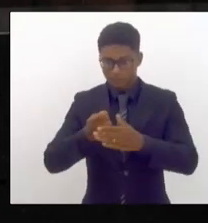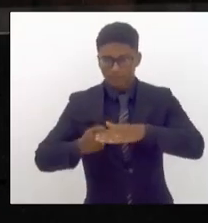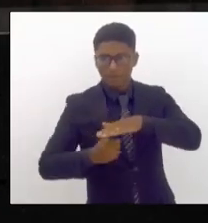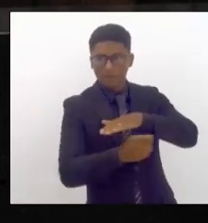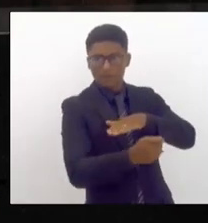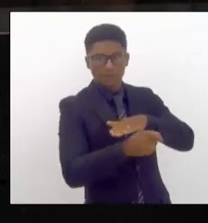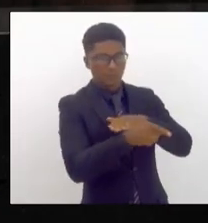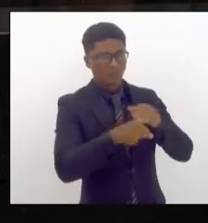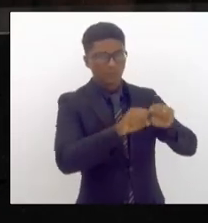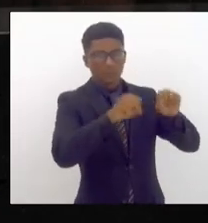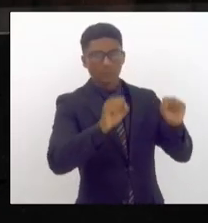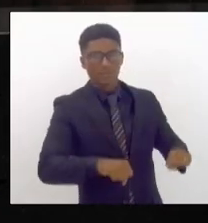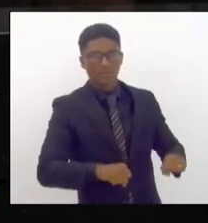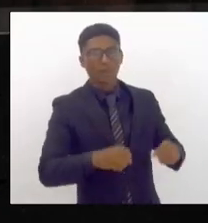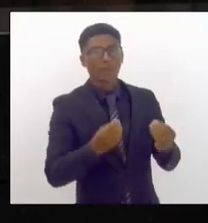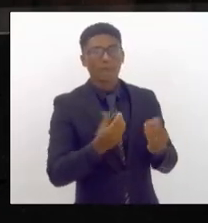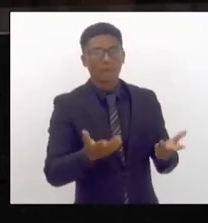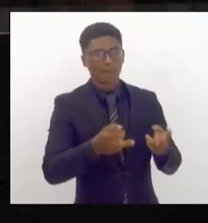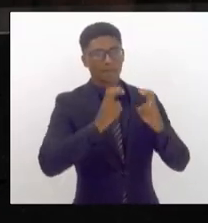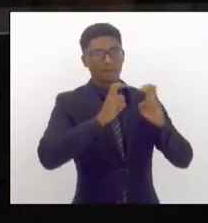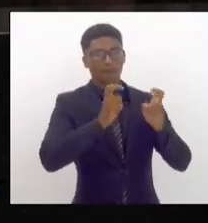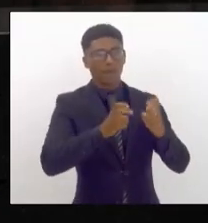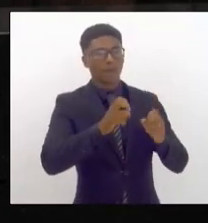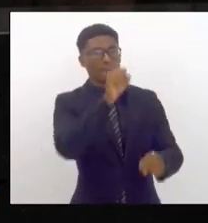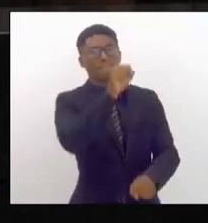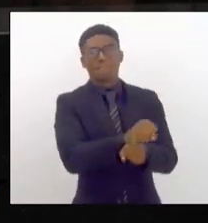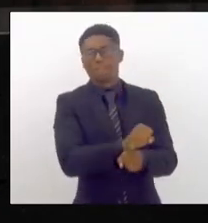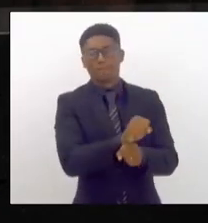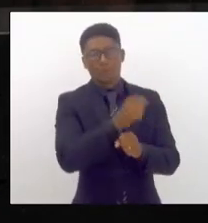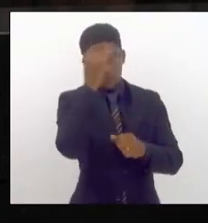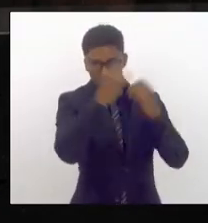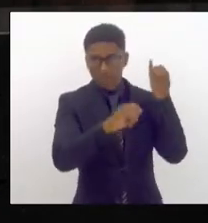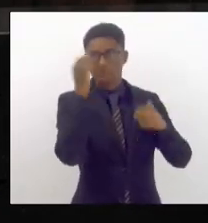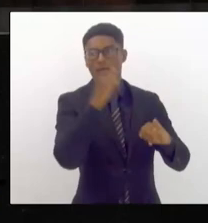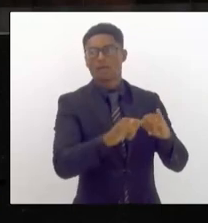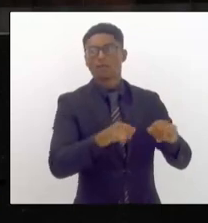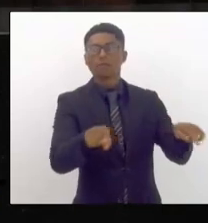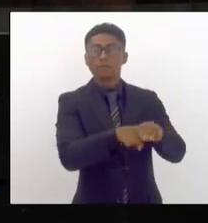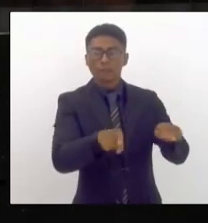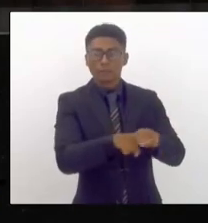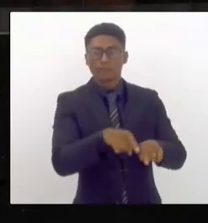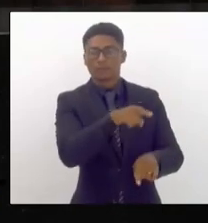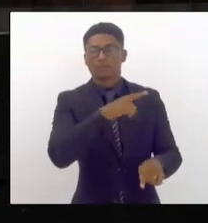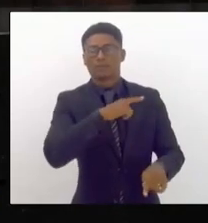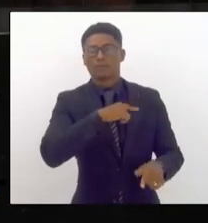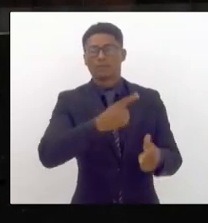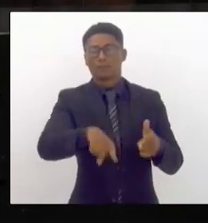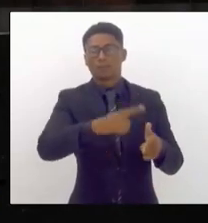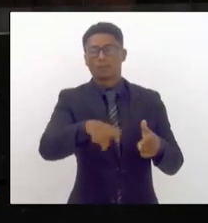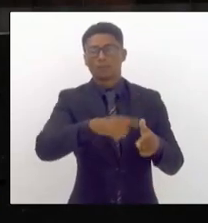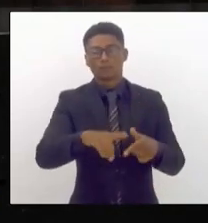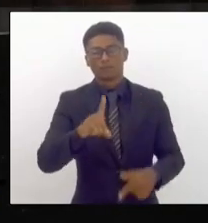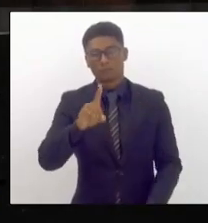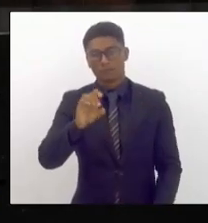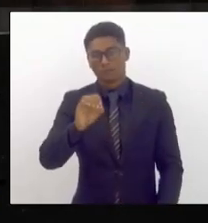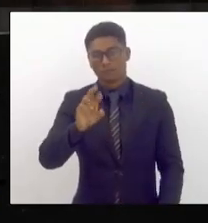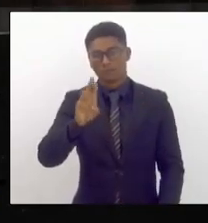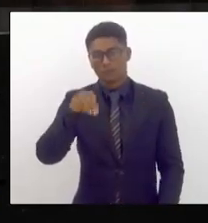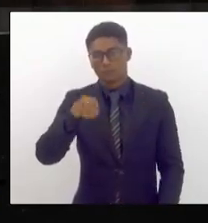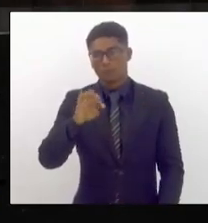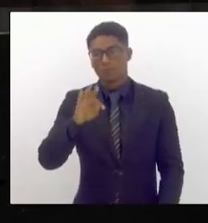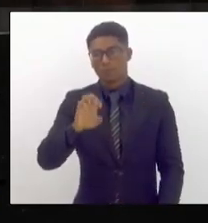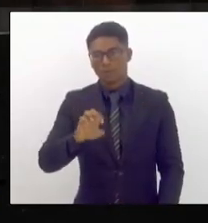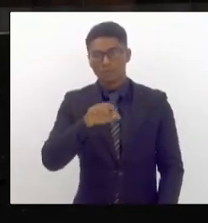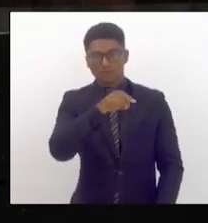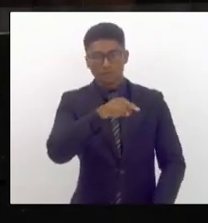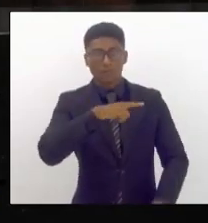evitar as paralisações para resolver o problema dos dormentes que já estão fora de prazo já há muito tempo que